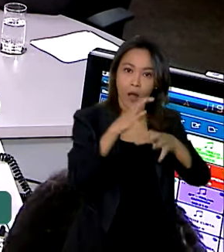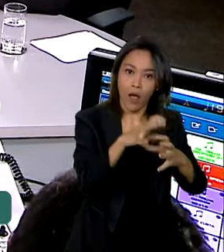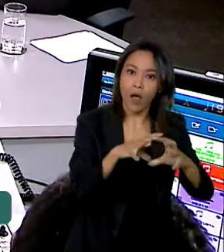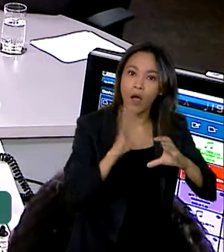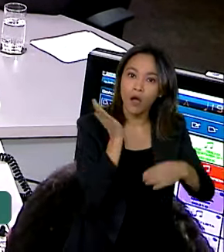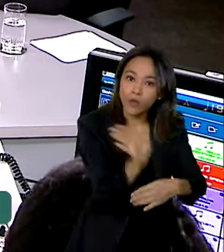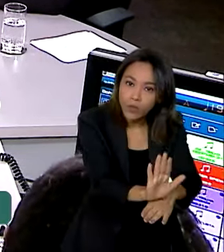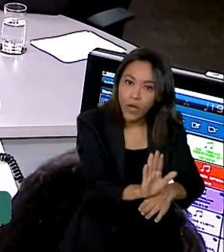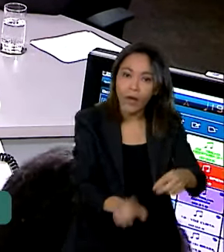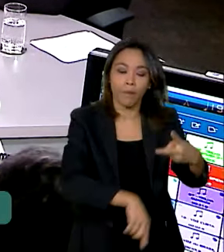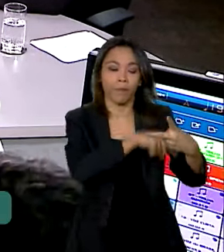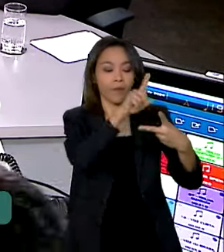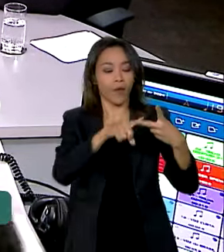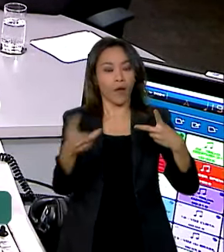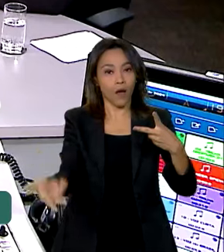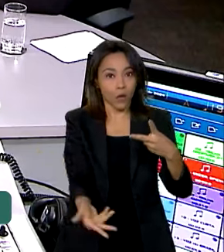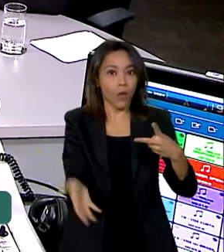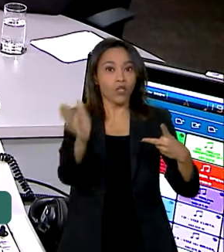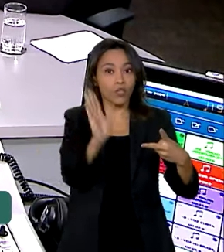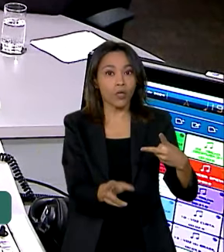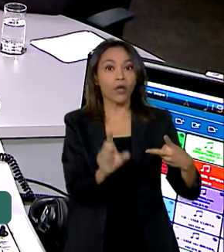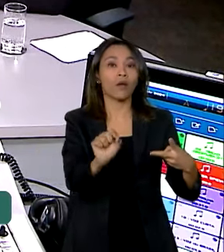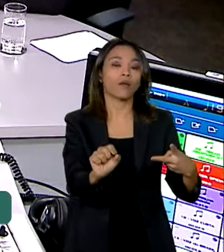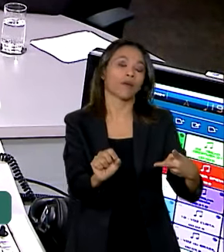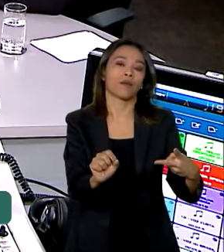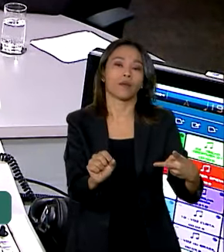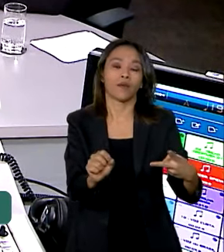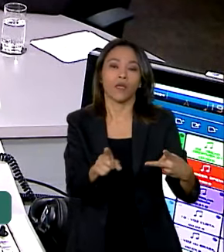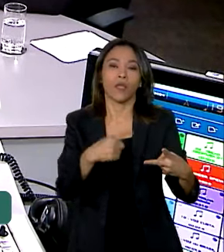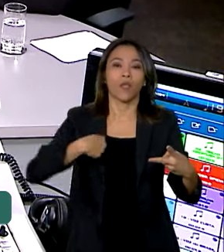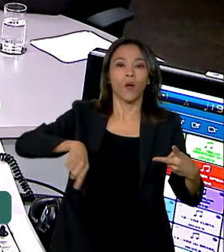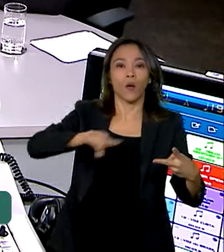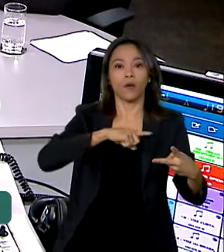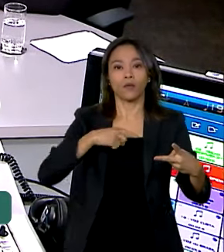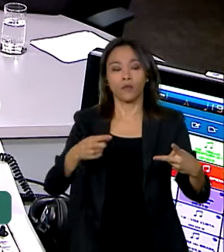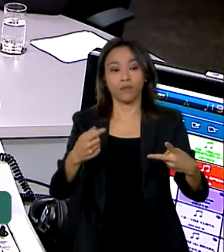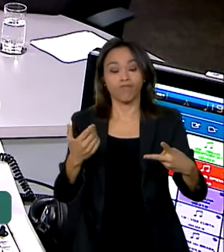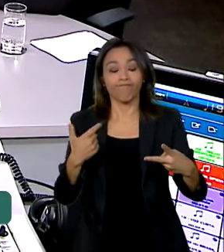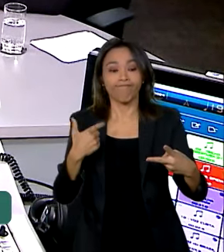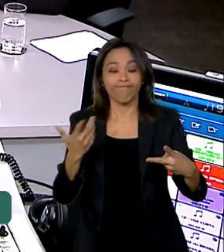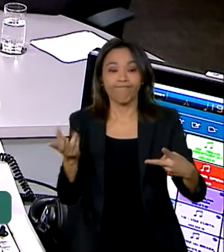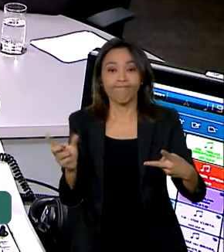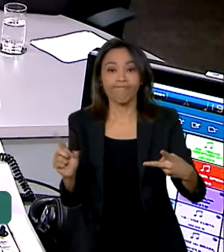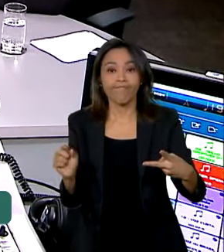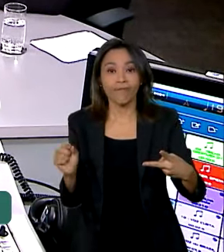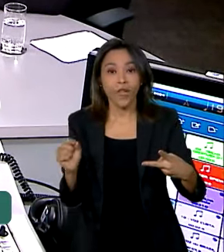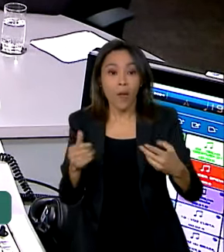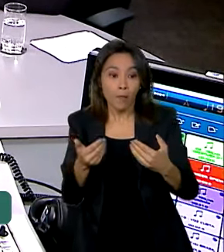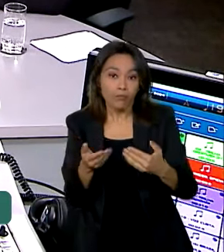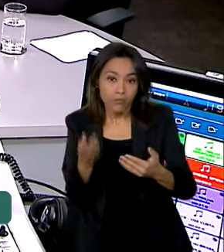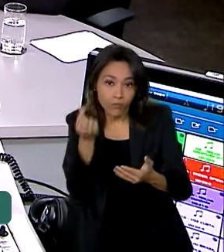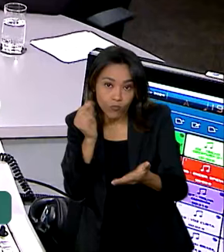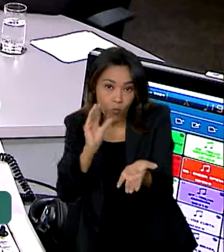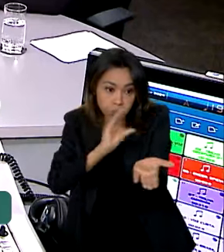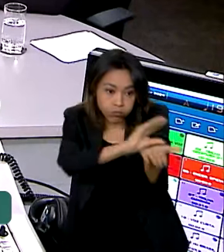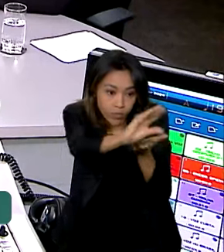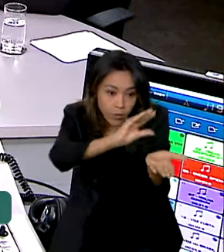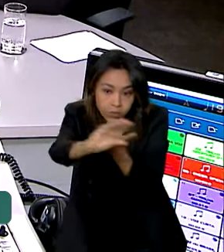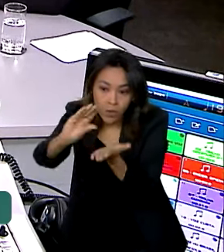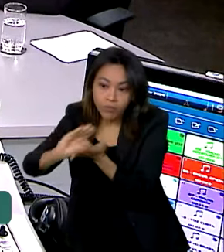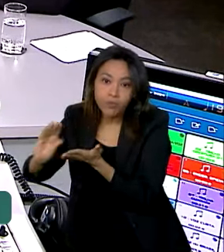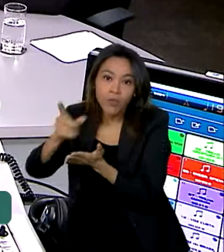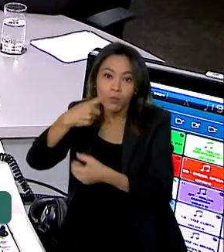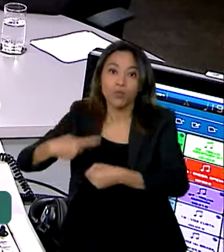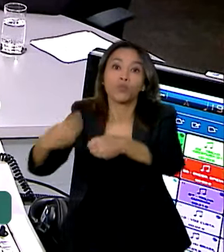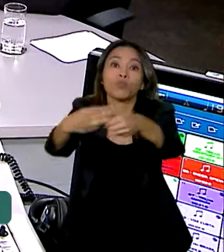já iniciando a possibilidade de abrir aos municípios o recurso para ações de socorro e